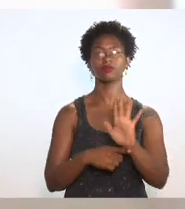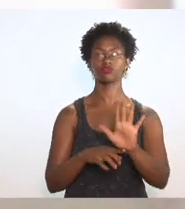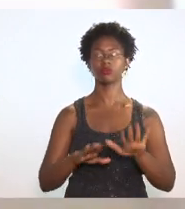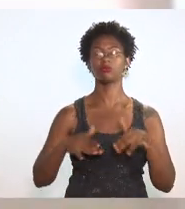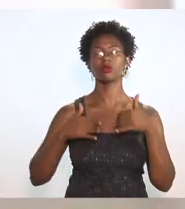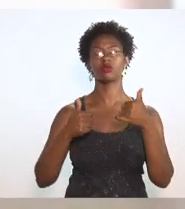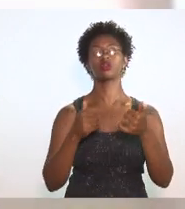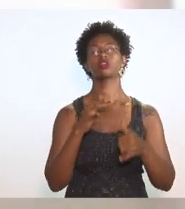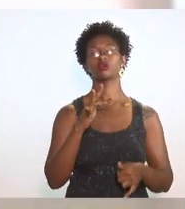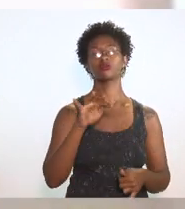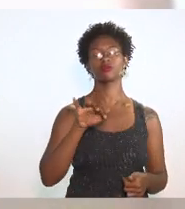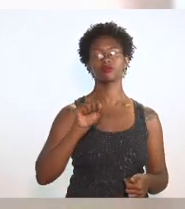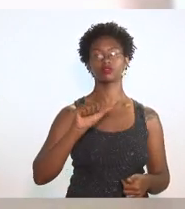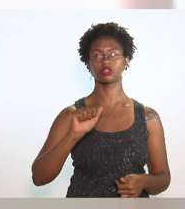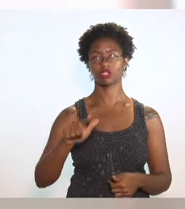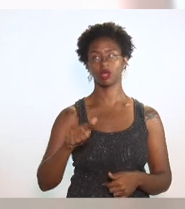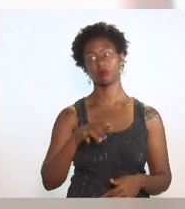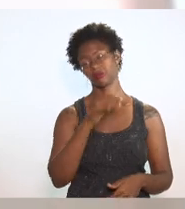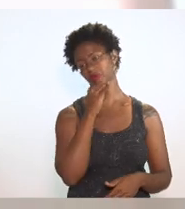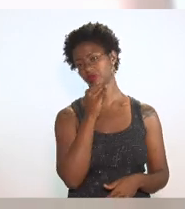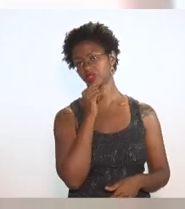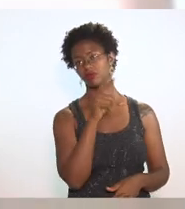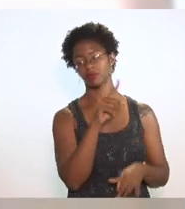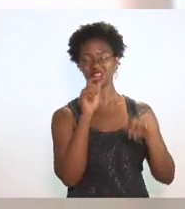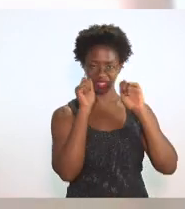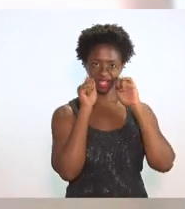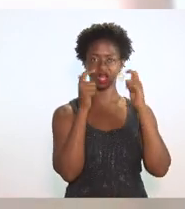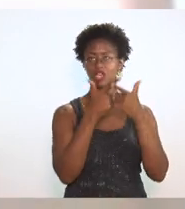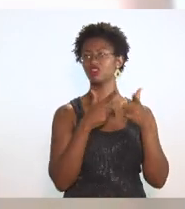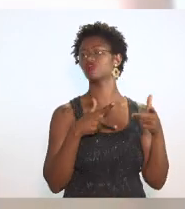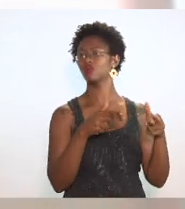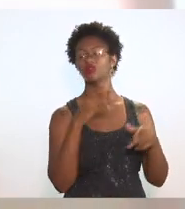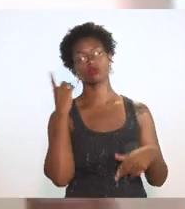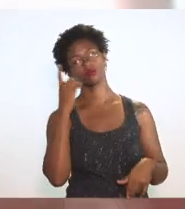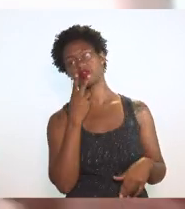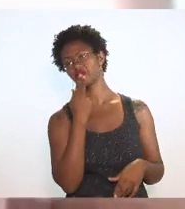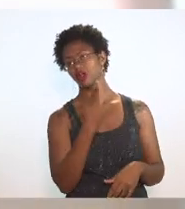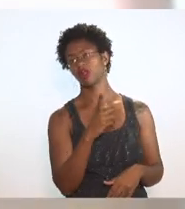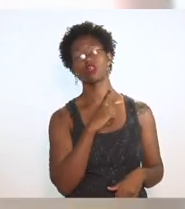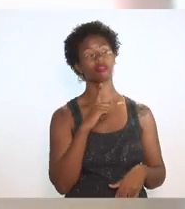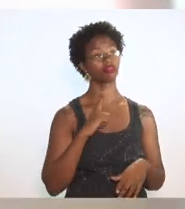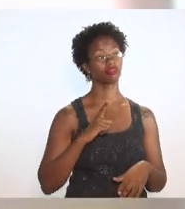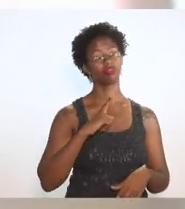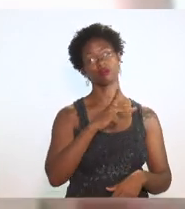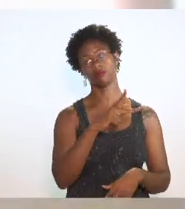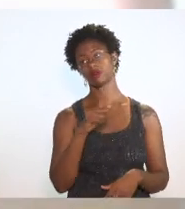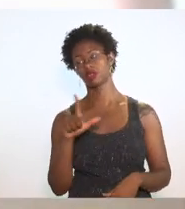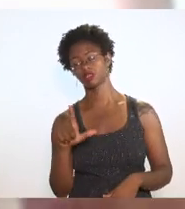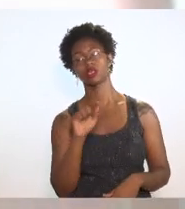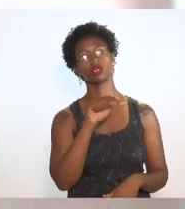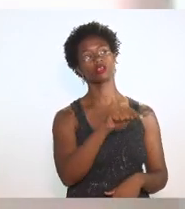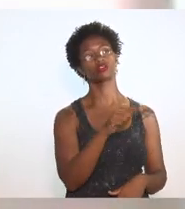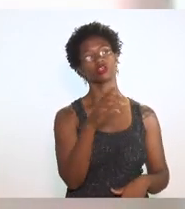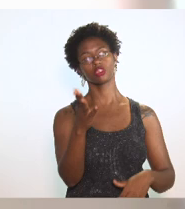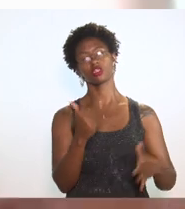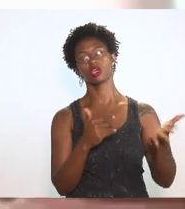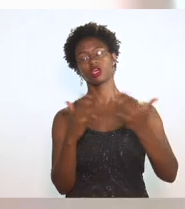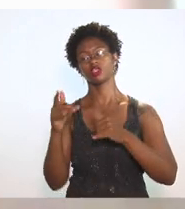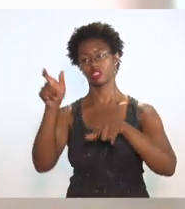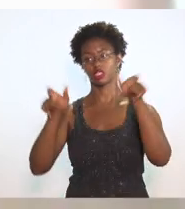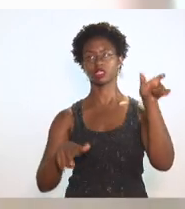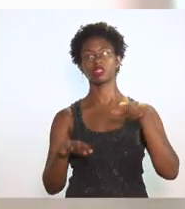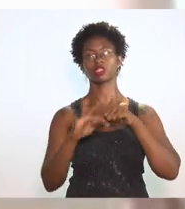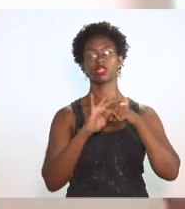Então, a LERJ, por exemplo, ela tem, como o deputado falou, já temos esse projeto de trazer os técnicos e